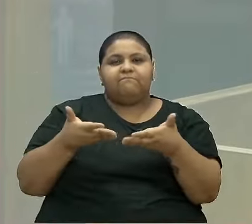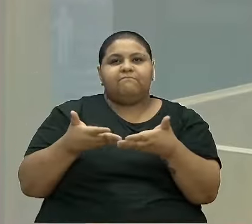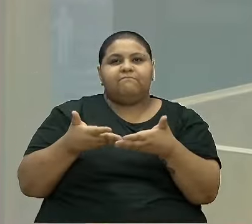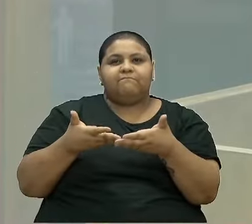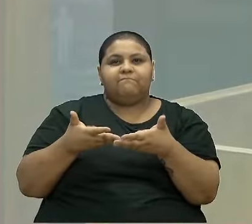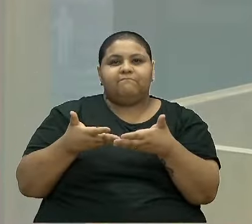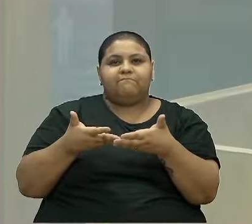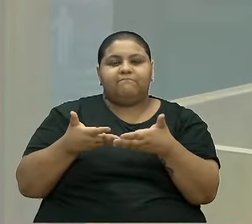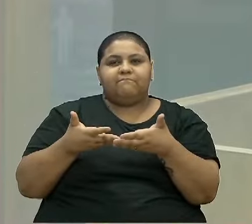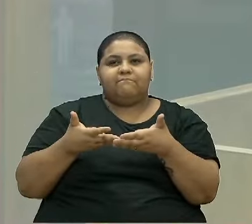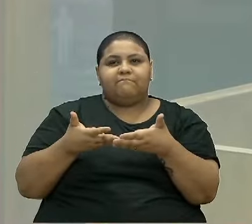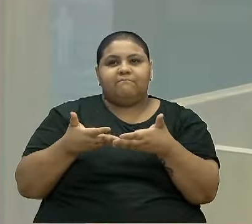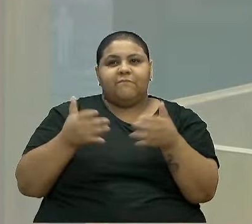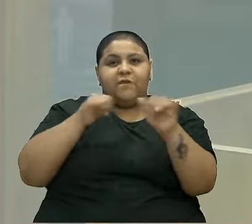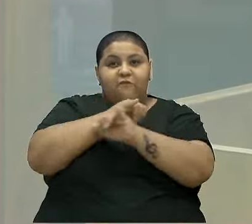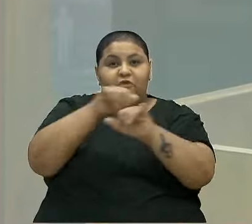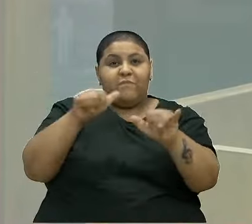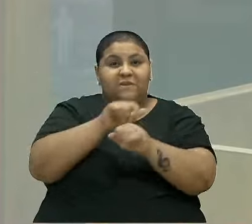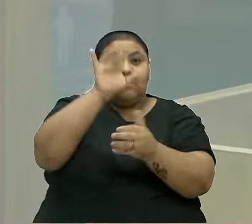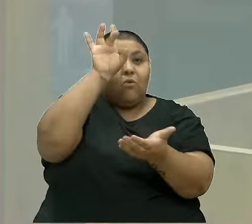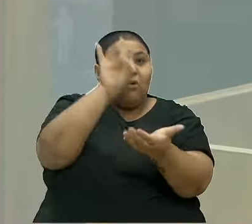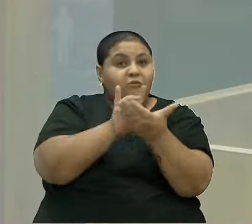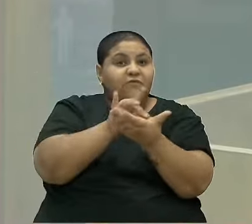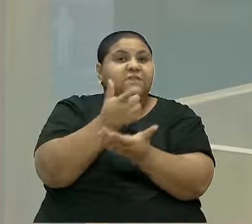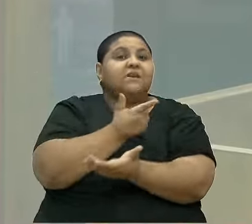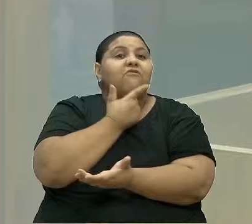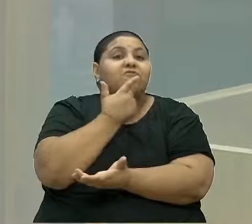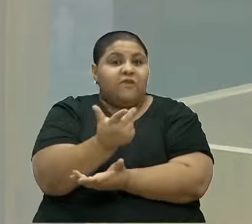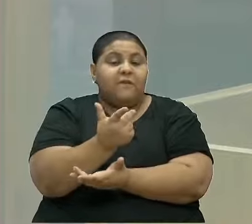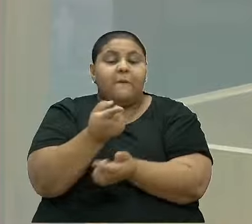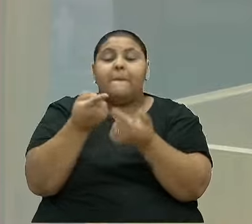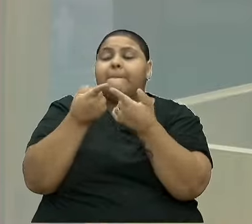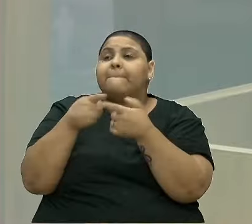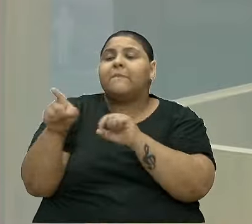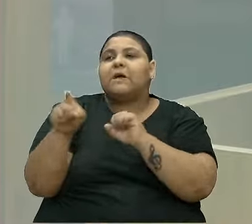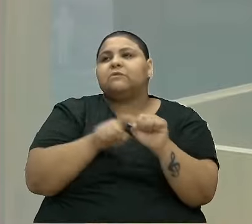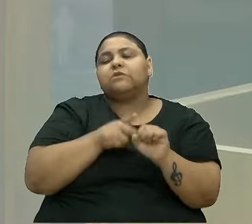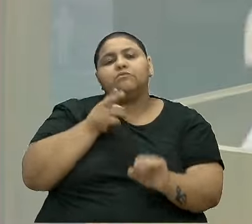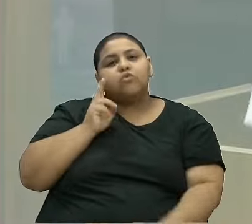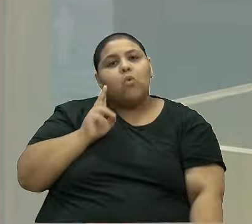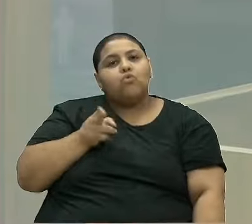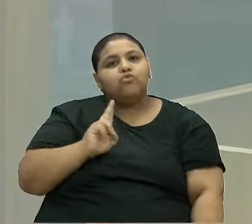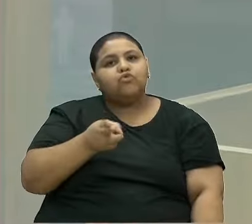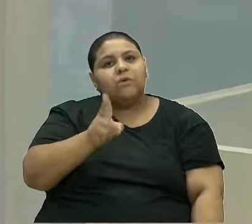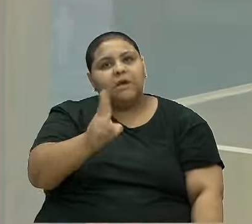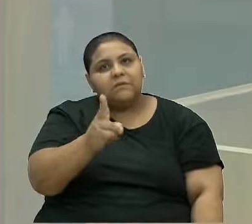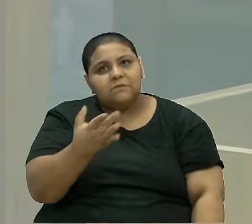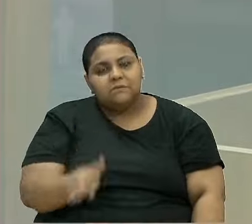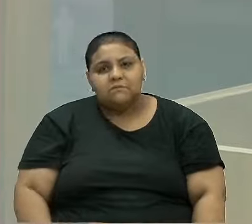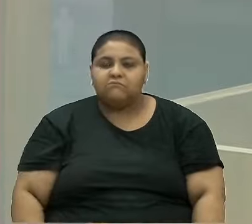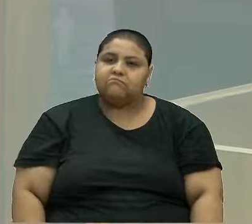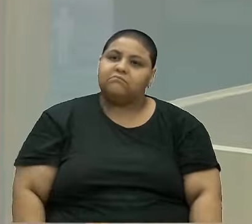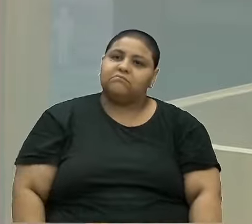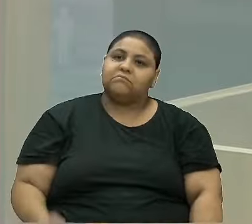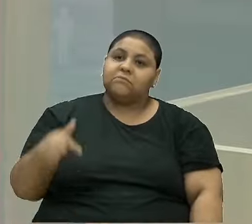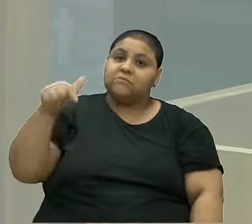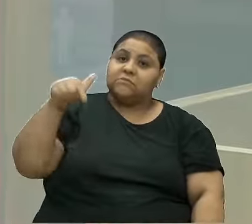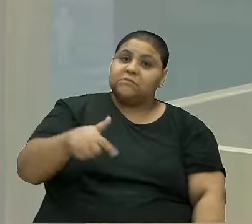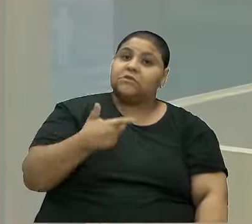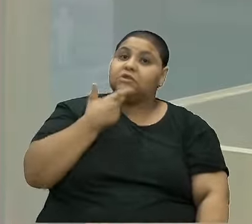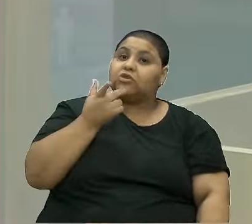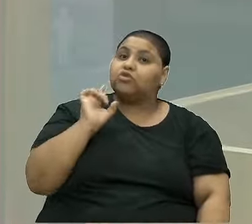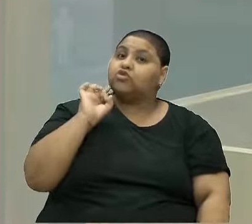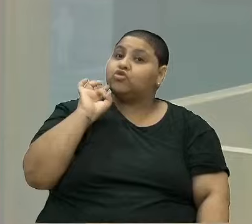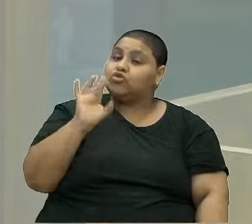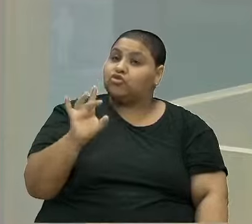histórica citada. Mas aí nós podemos seguir. Aqui eu falo, só para